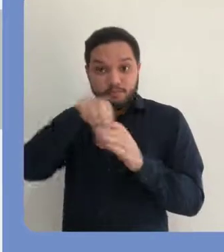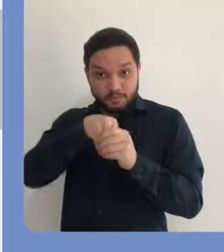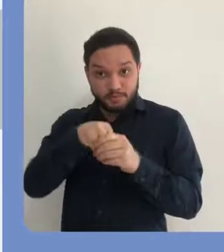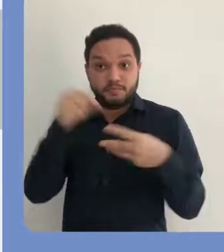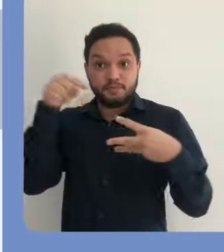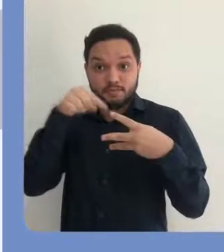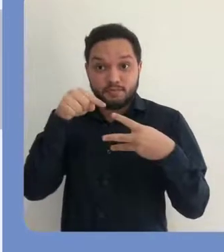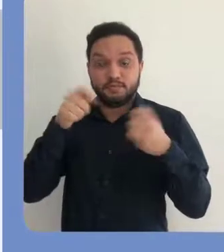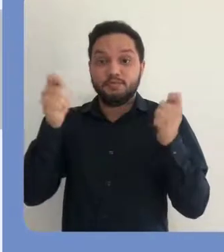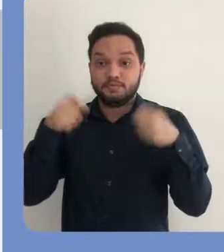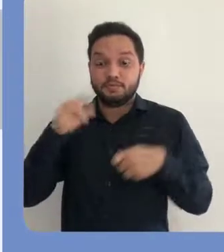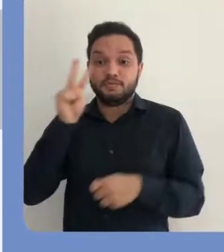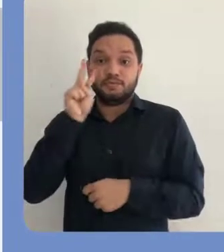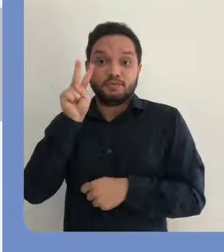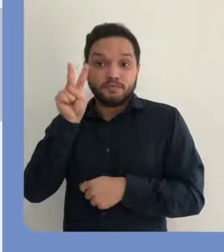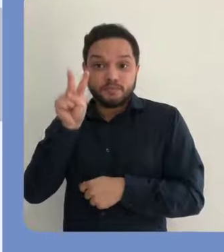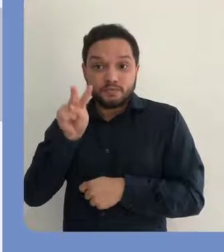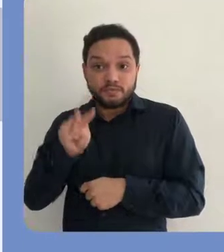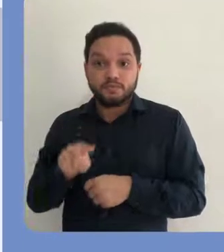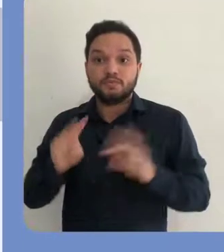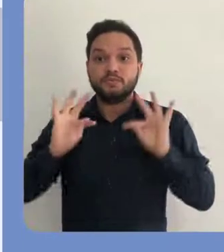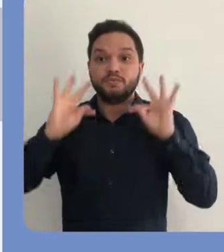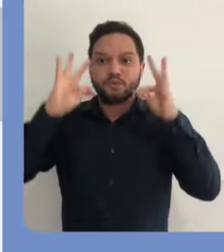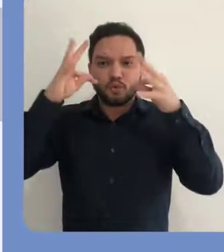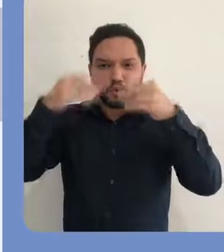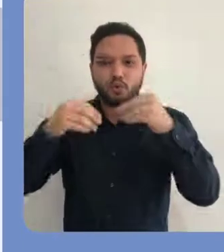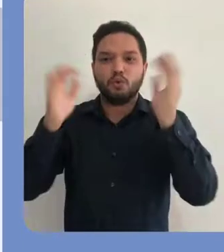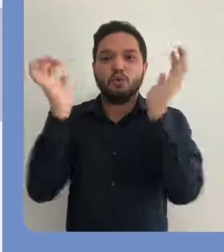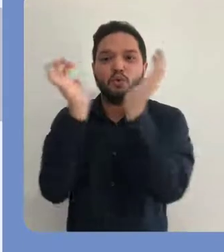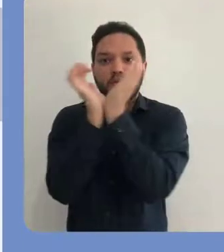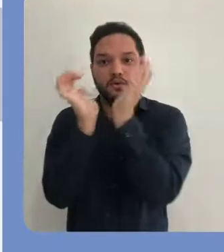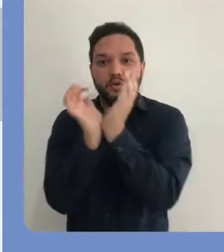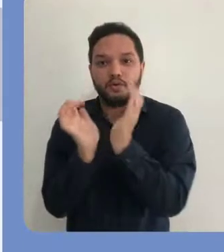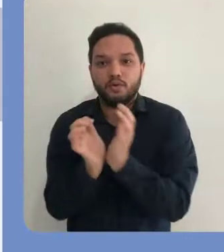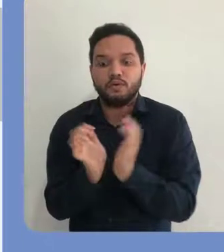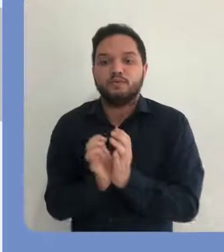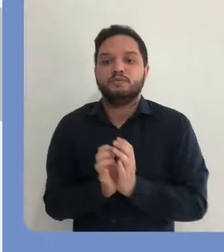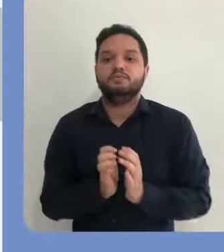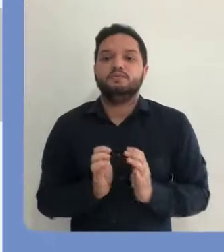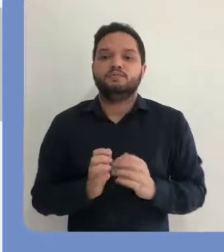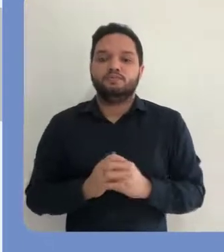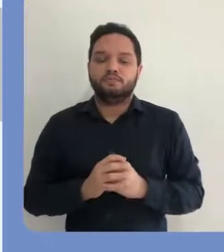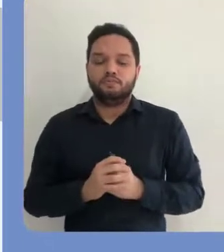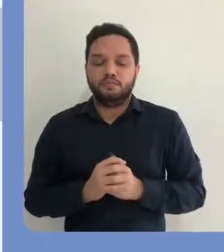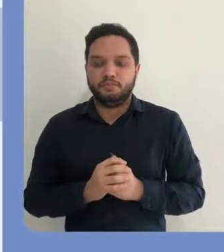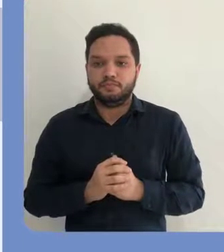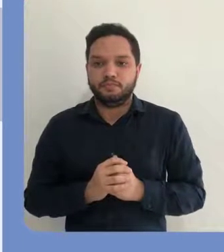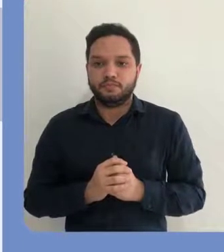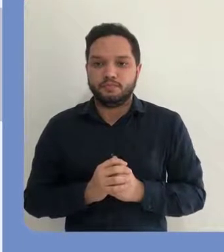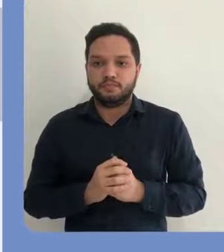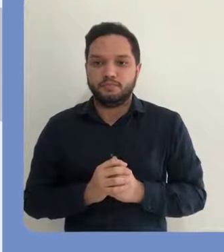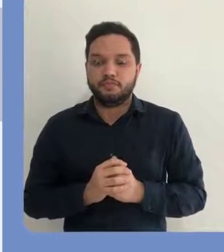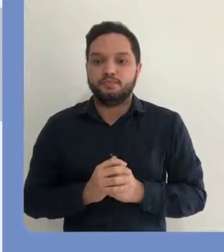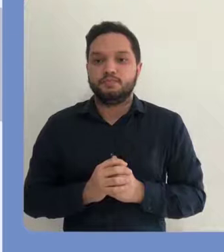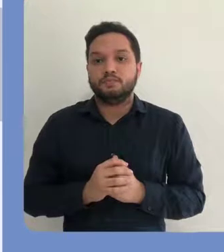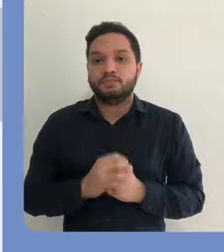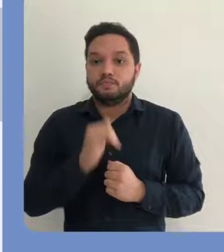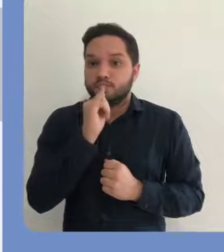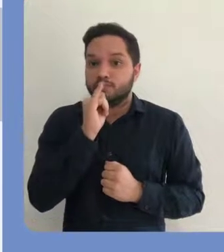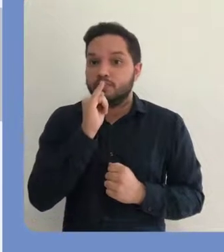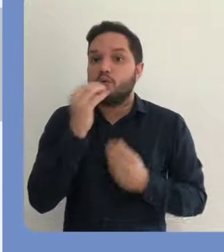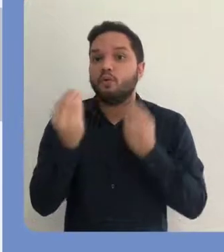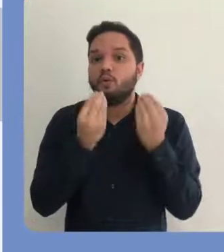parte desta grande comunidade. Dentro da comunidade acervos, a gente consegue visualizar todas as subcomunidades